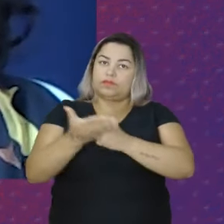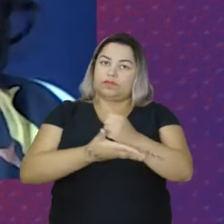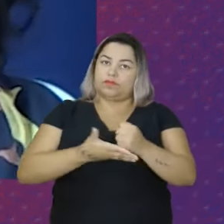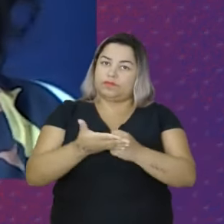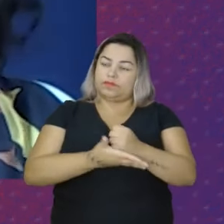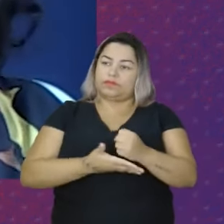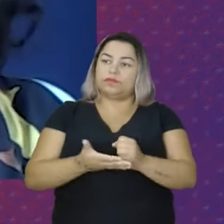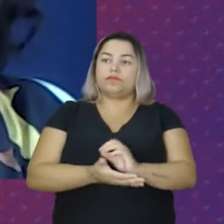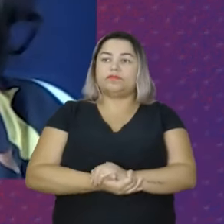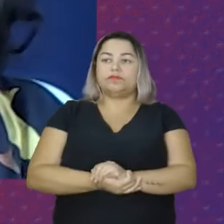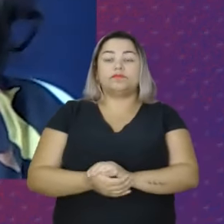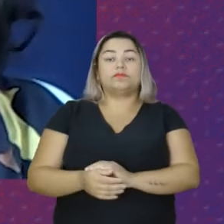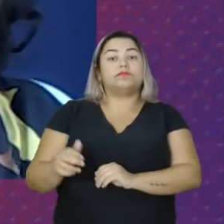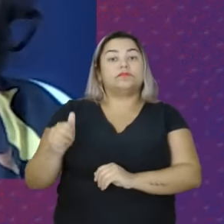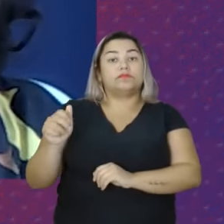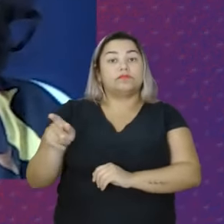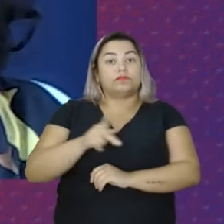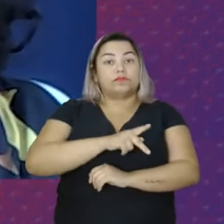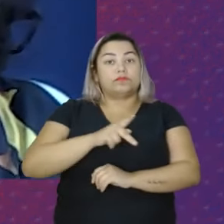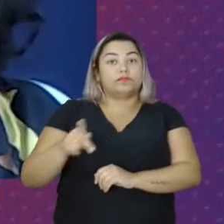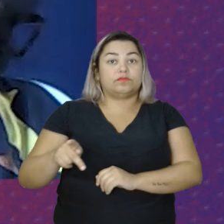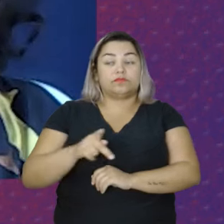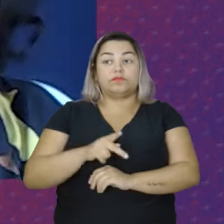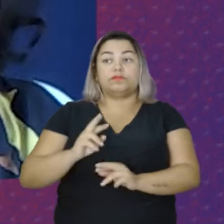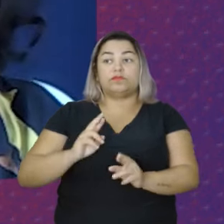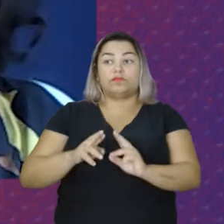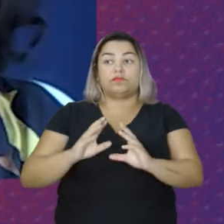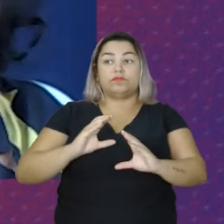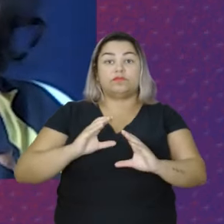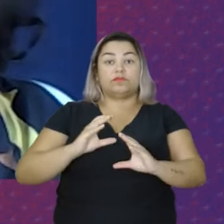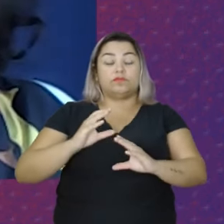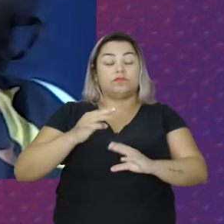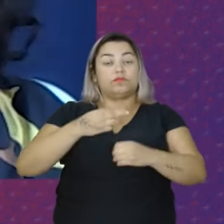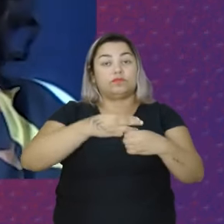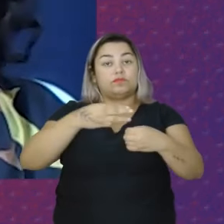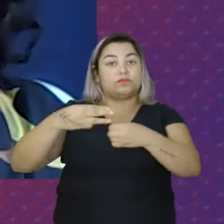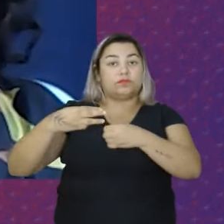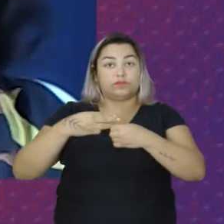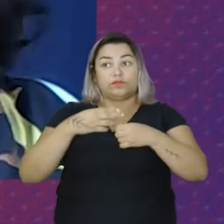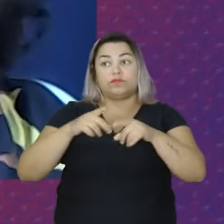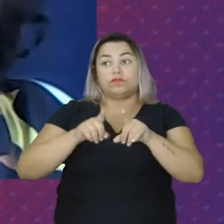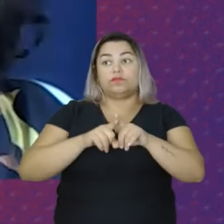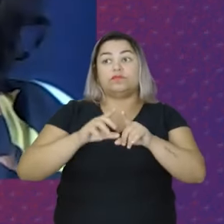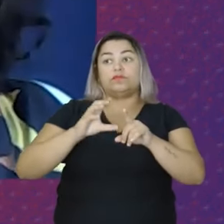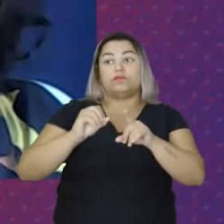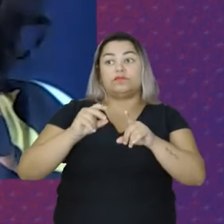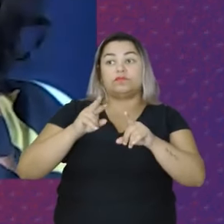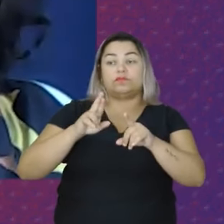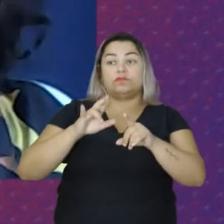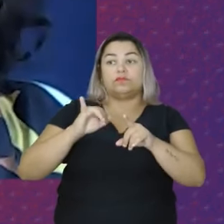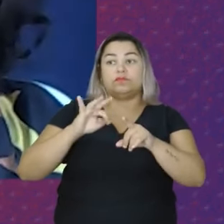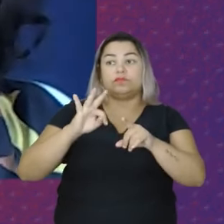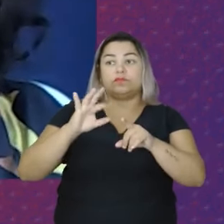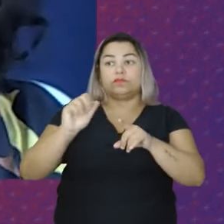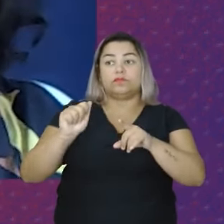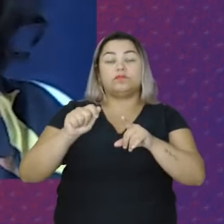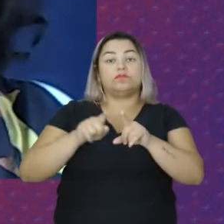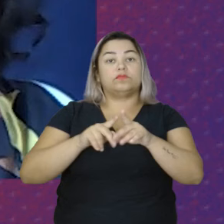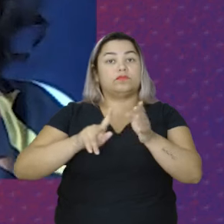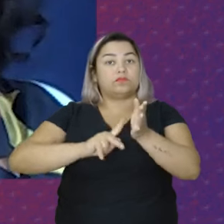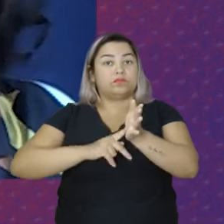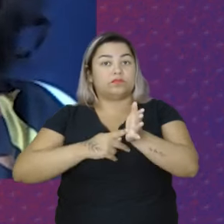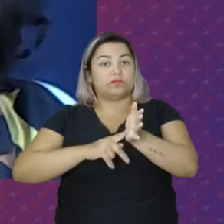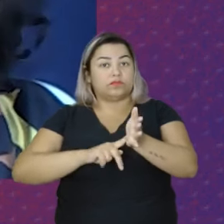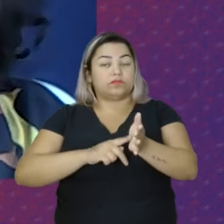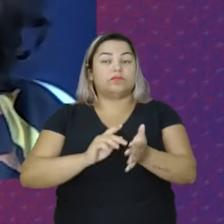É Professora da Rede Municipal De Curitiba Sou sindicalista Também Essa é a minha